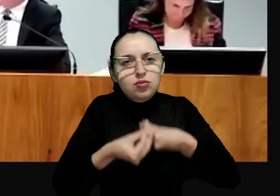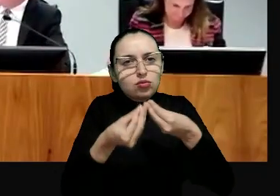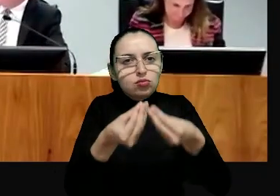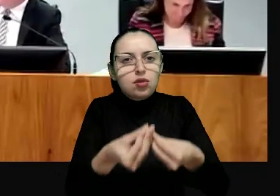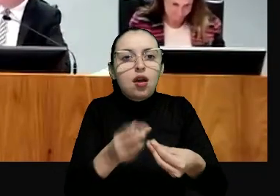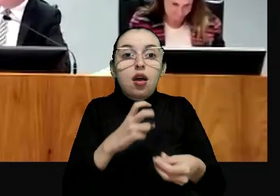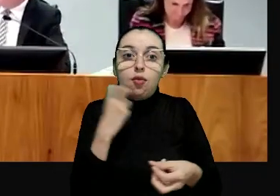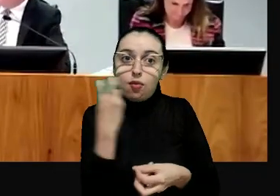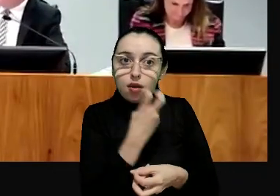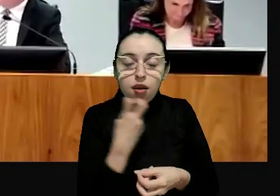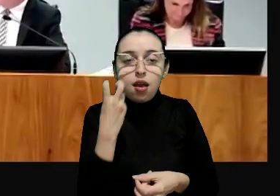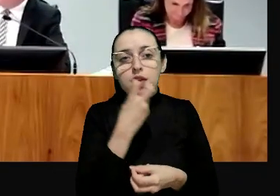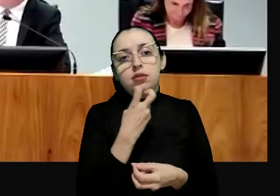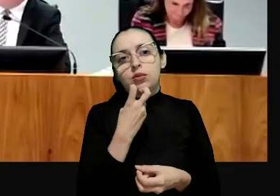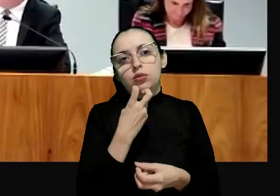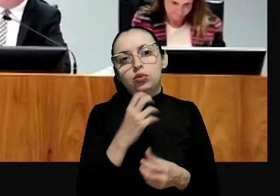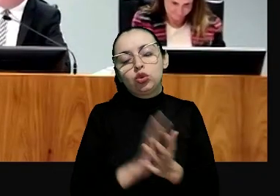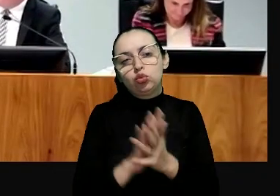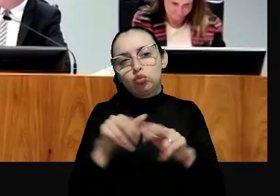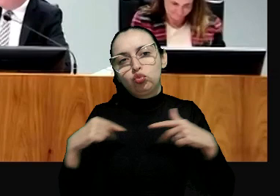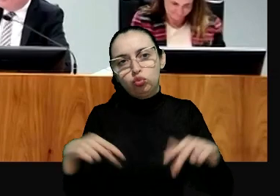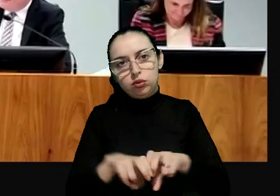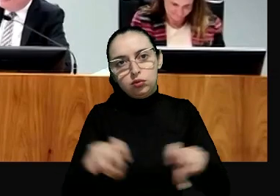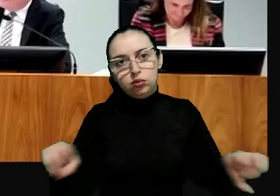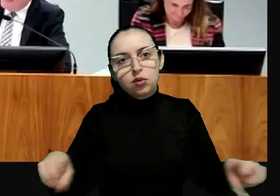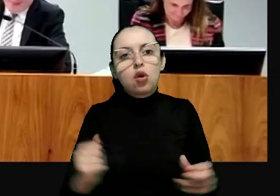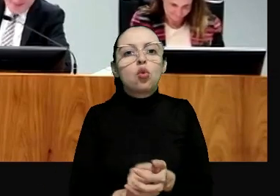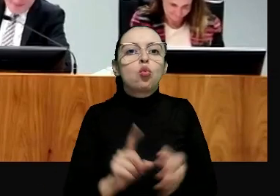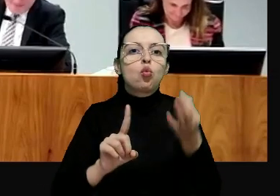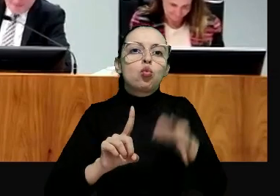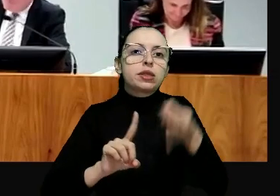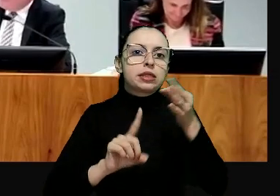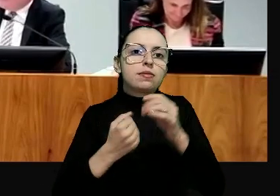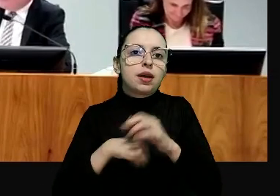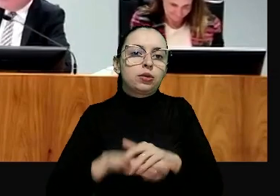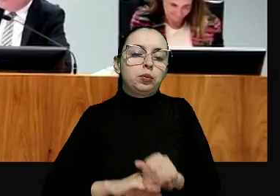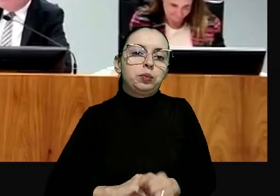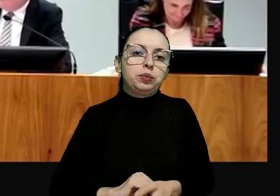oral vocal aqui com o grupo desembarrador